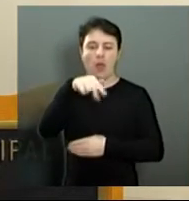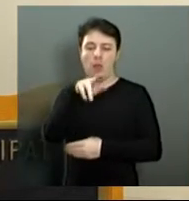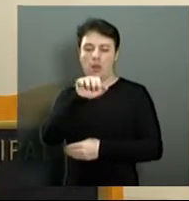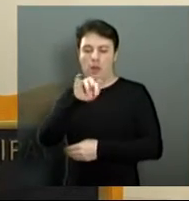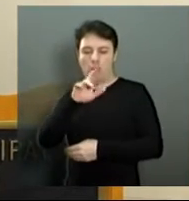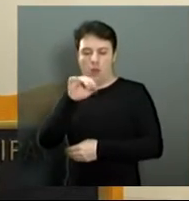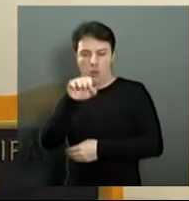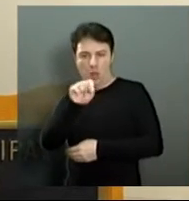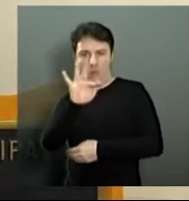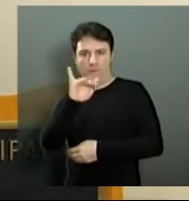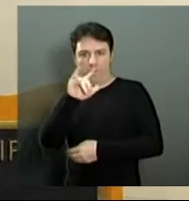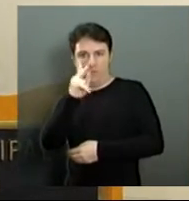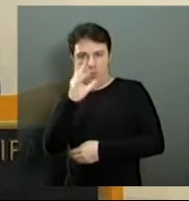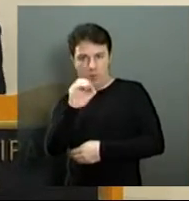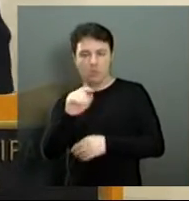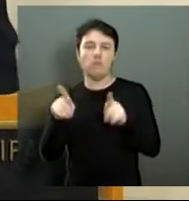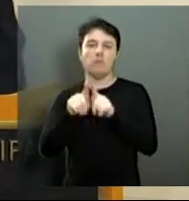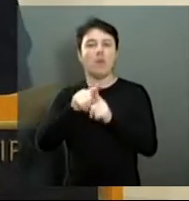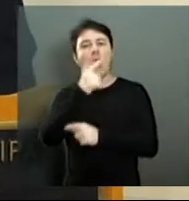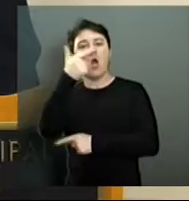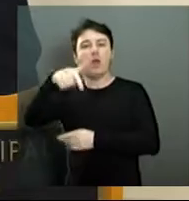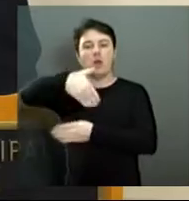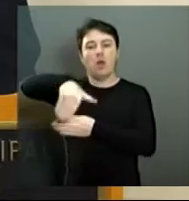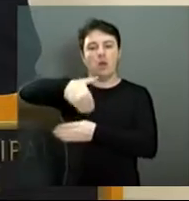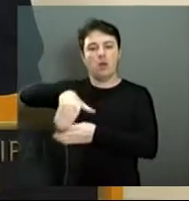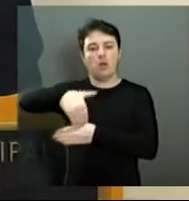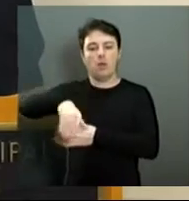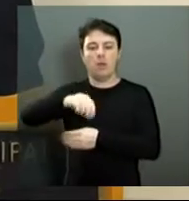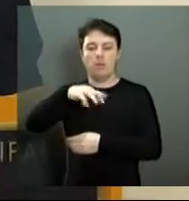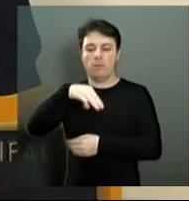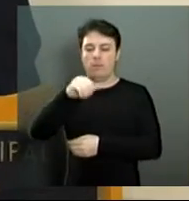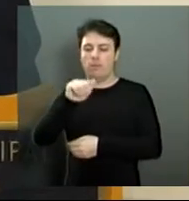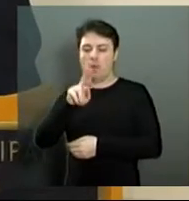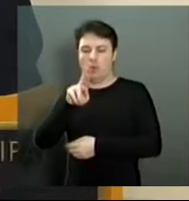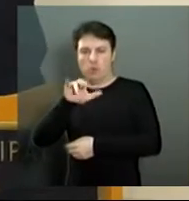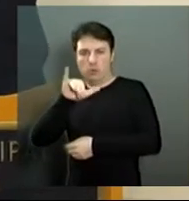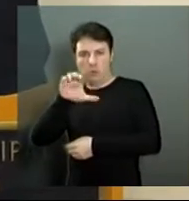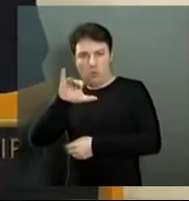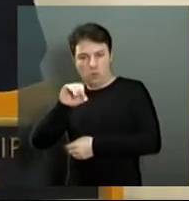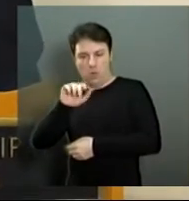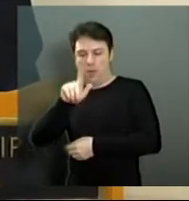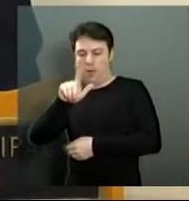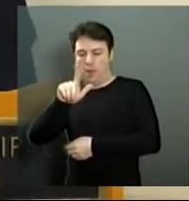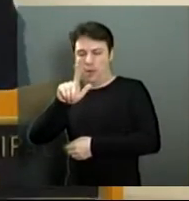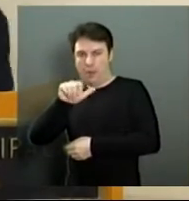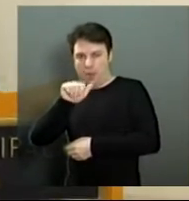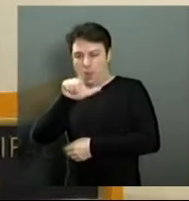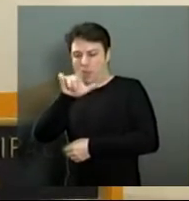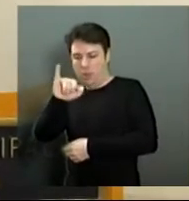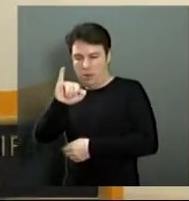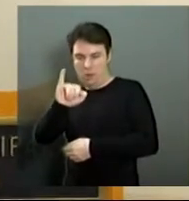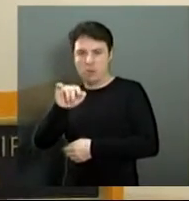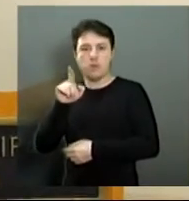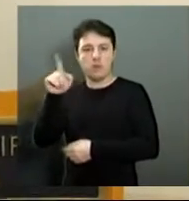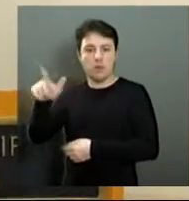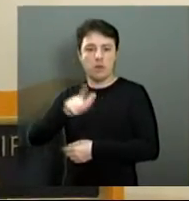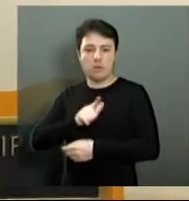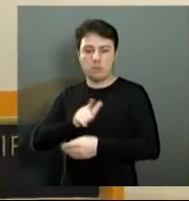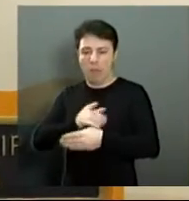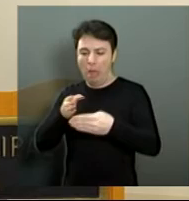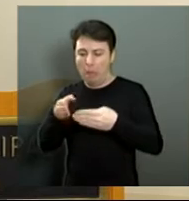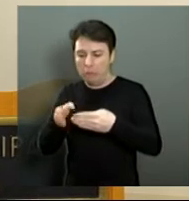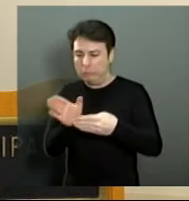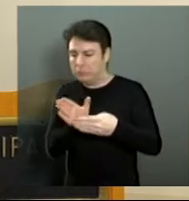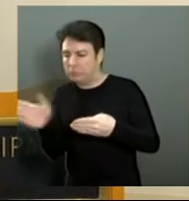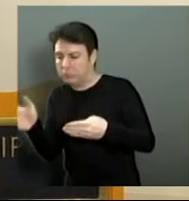e quando você vem da Maurício Gale, quem vem para a Alameda Paulista, quer pegar a Alameda Paulista, não pode contornar o Balão da Roseira, você tem que pegar, virar direito, quem vem da